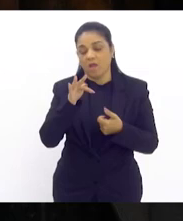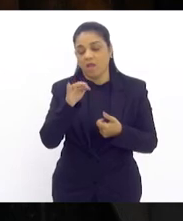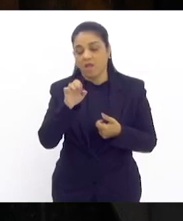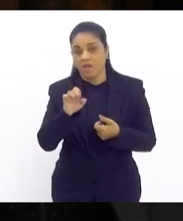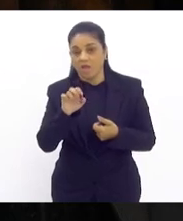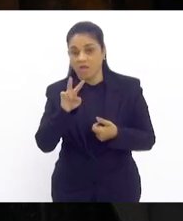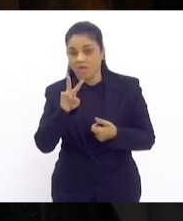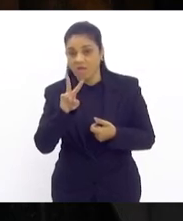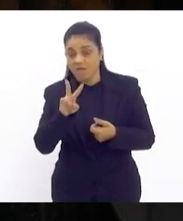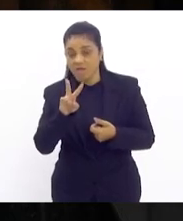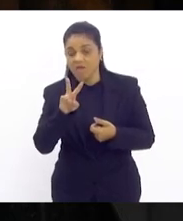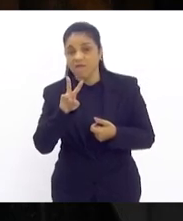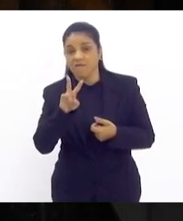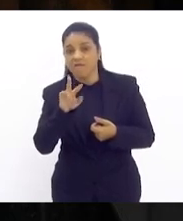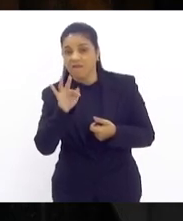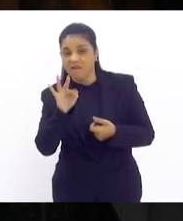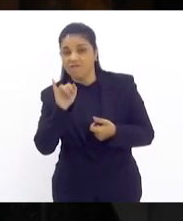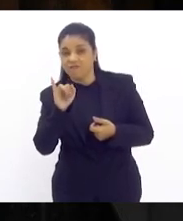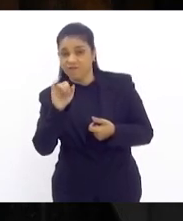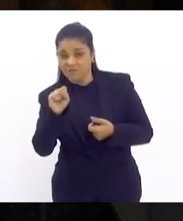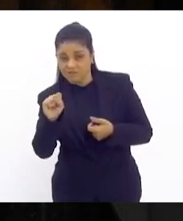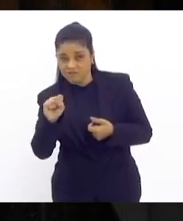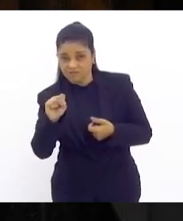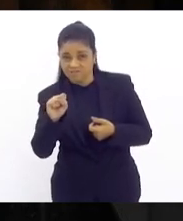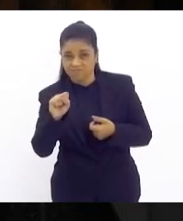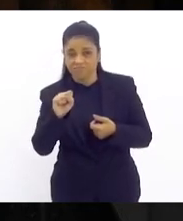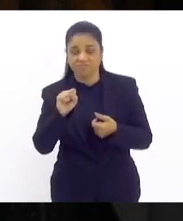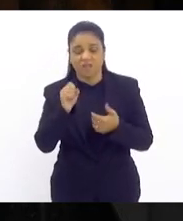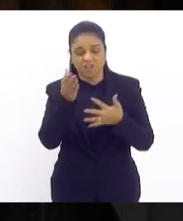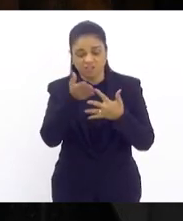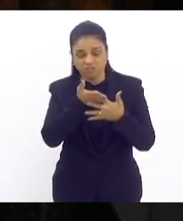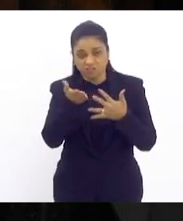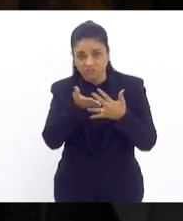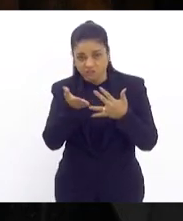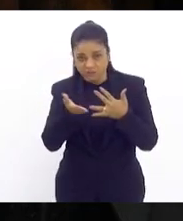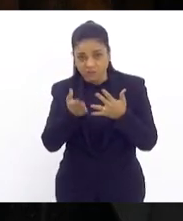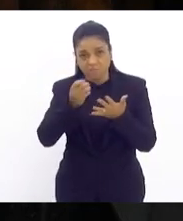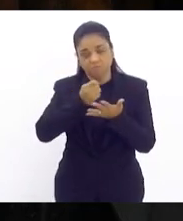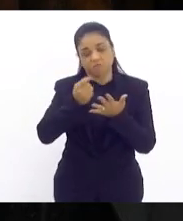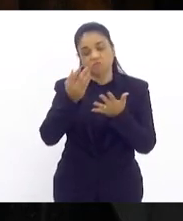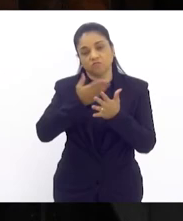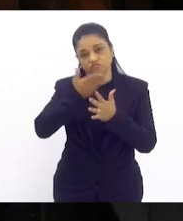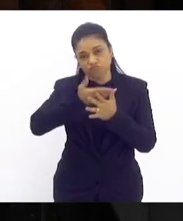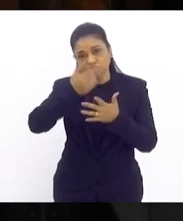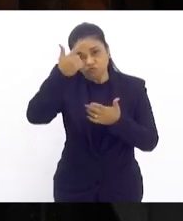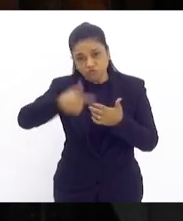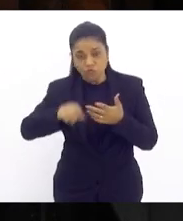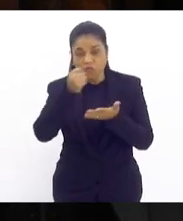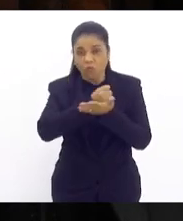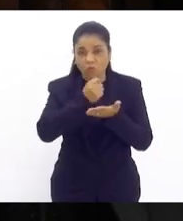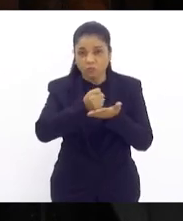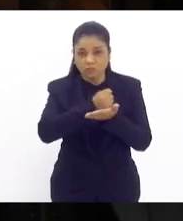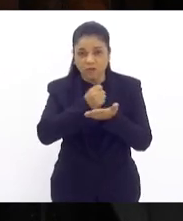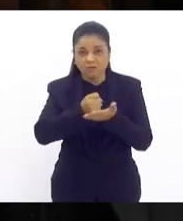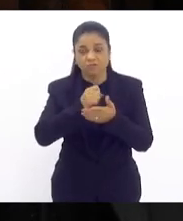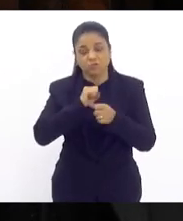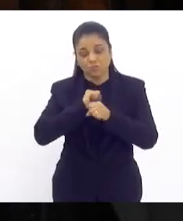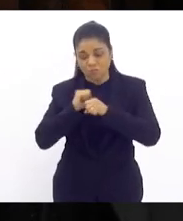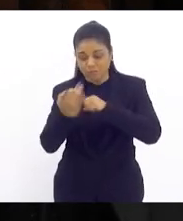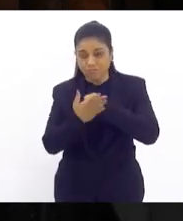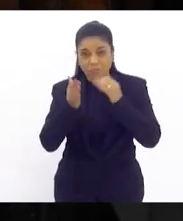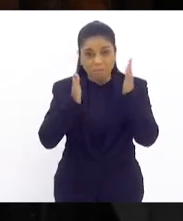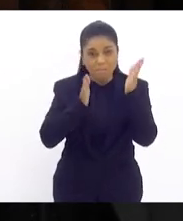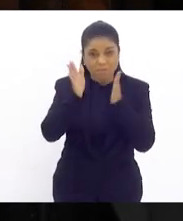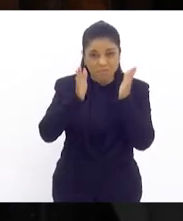o refinanciamento dessa dívida porque isso foi feito no período da pandemia com grande êxito